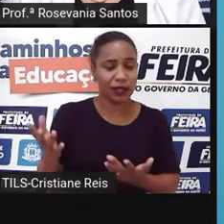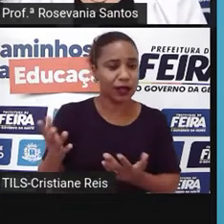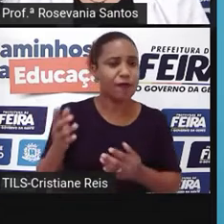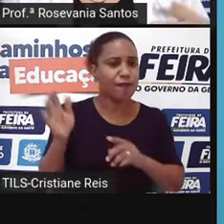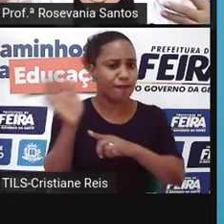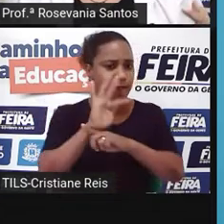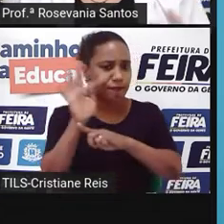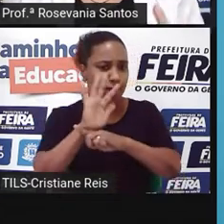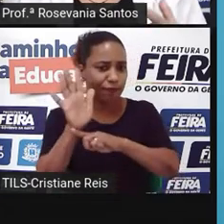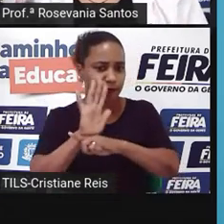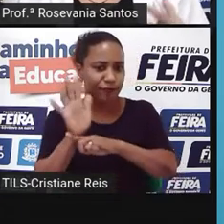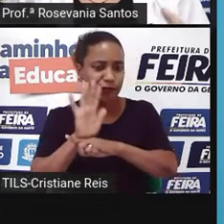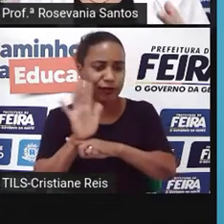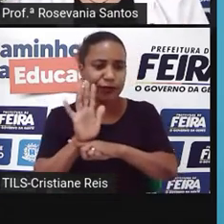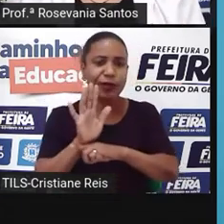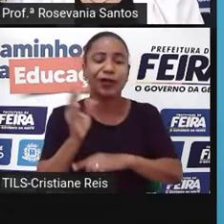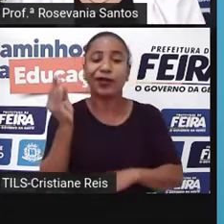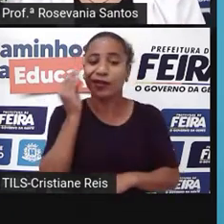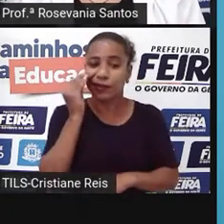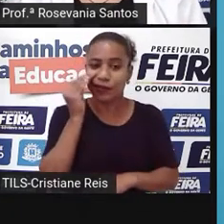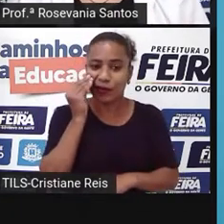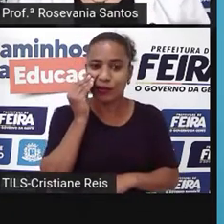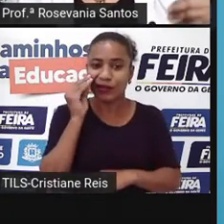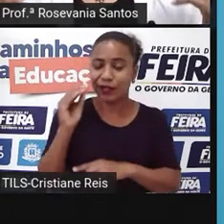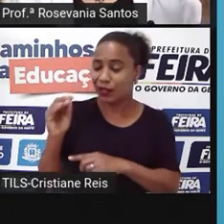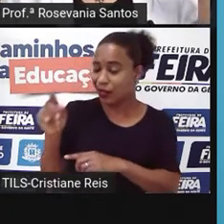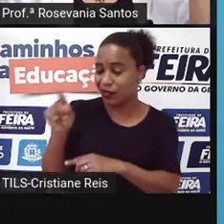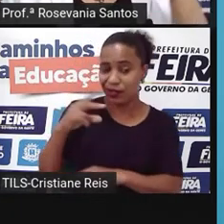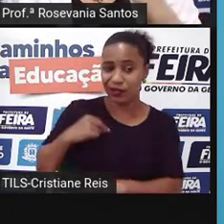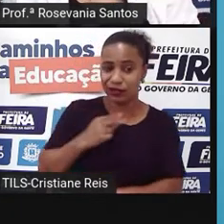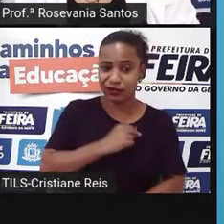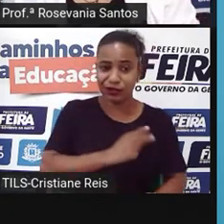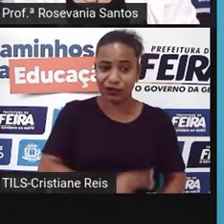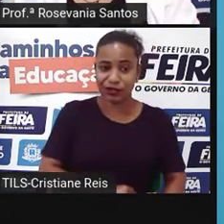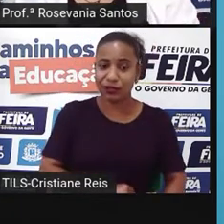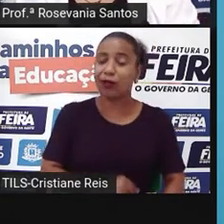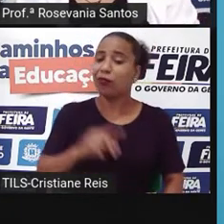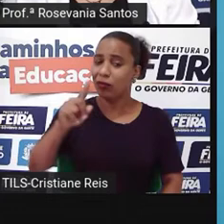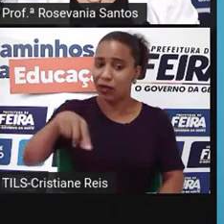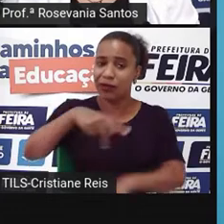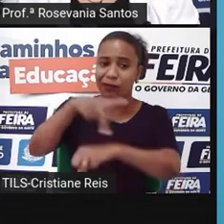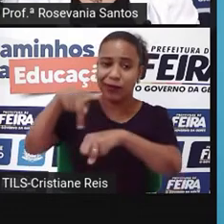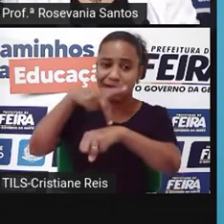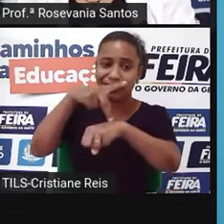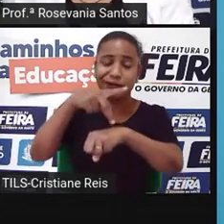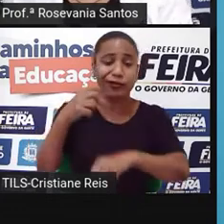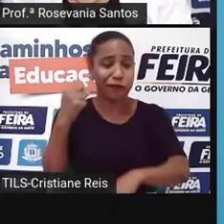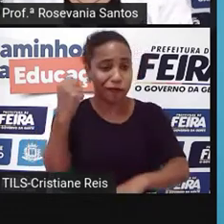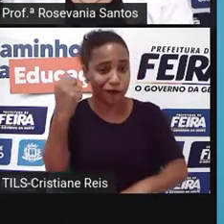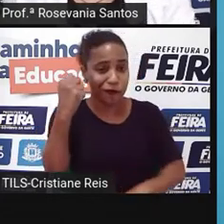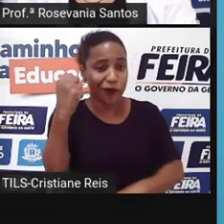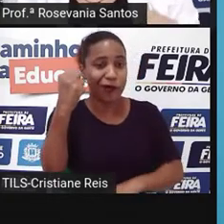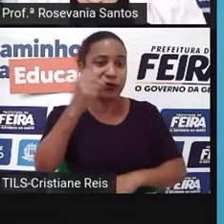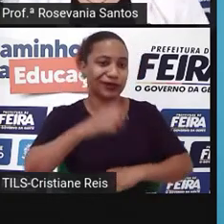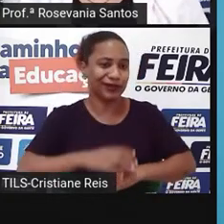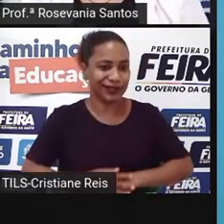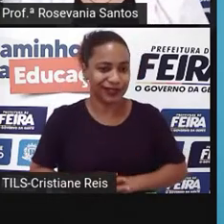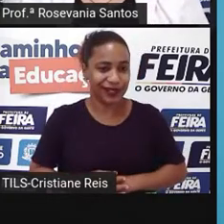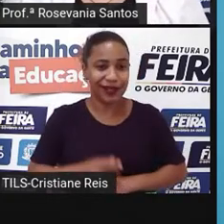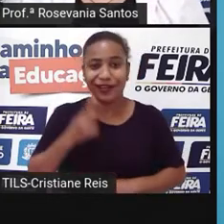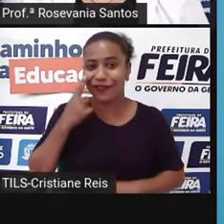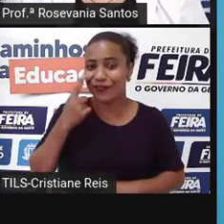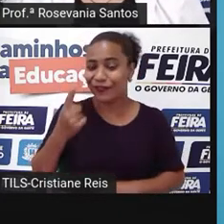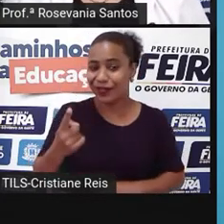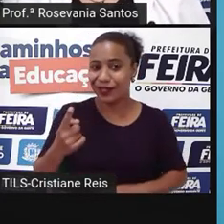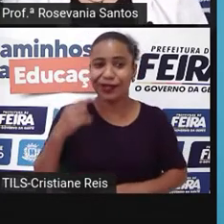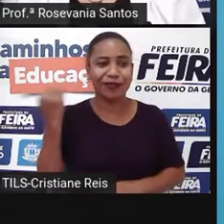papel central, plano de fundo central, então você percebe a importância cultural, a importância da